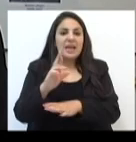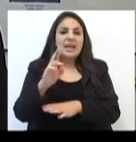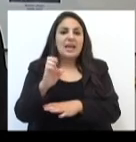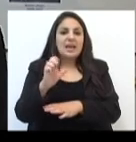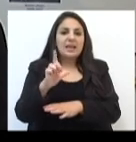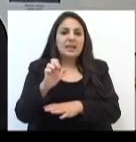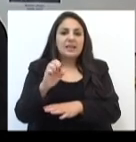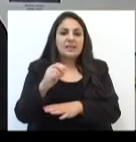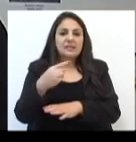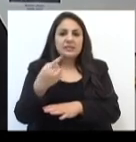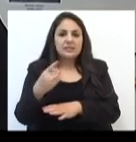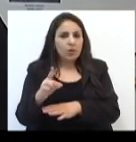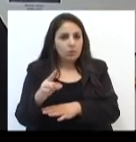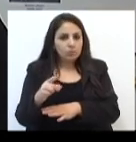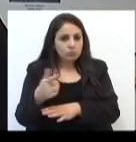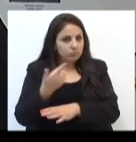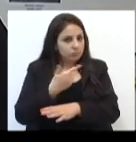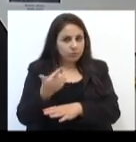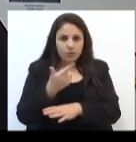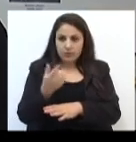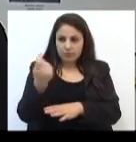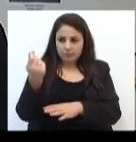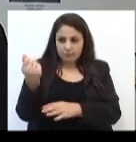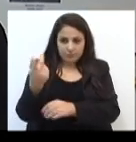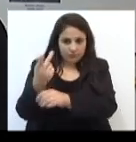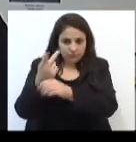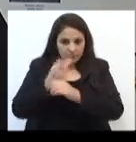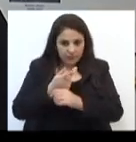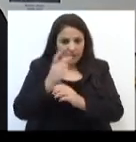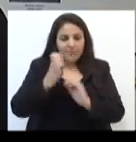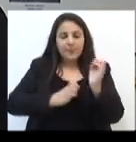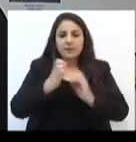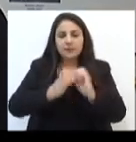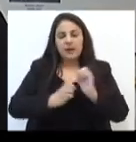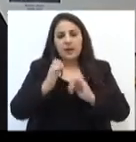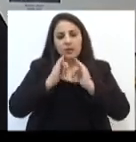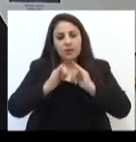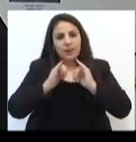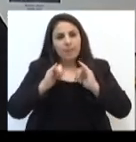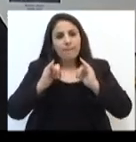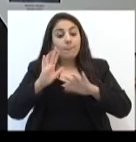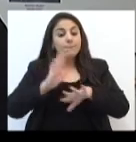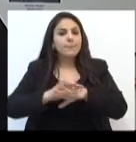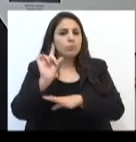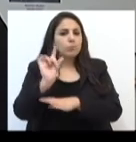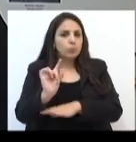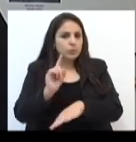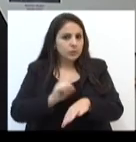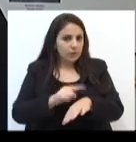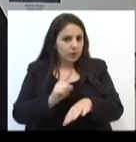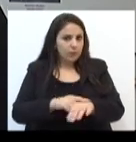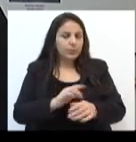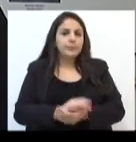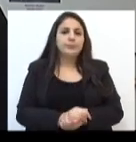reeleição, não vai ter financiamento empresarial, as campanhas vão ser mais curtas,